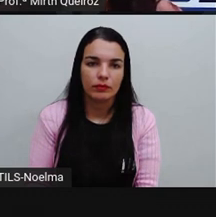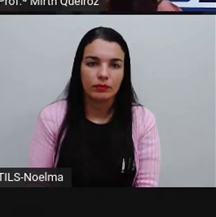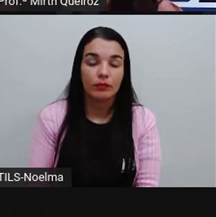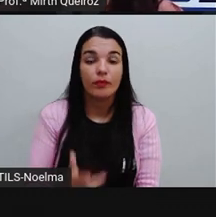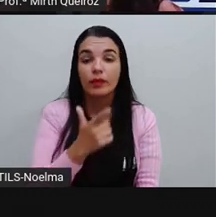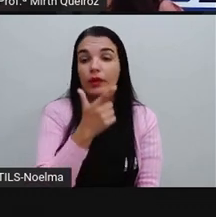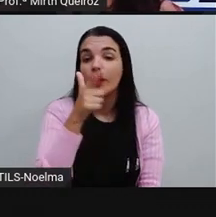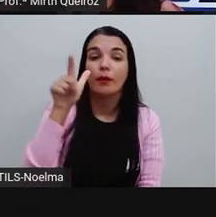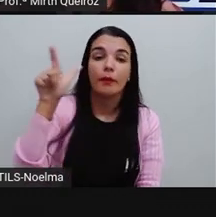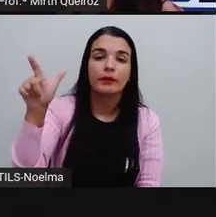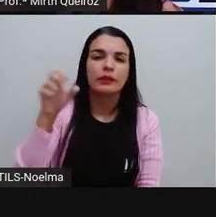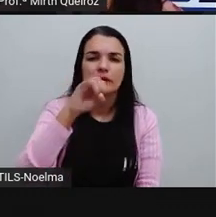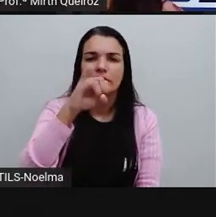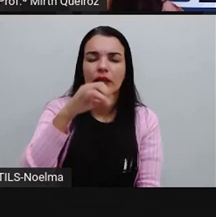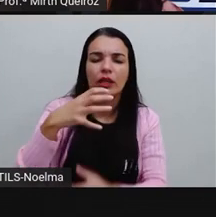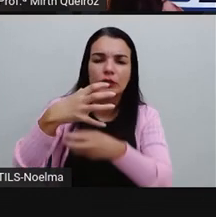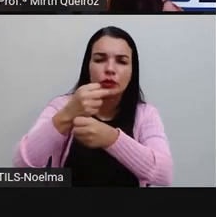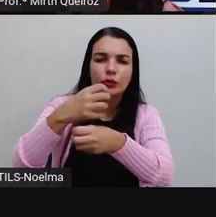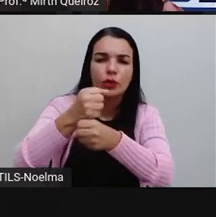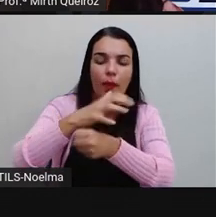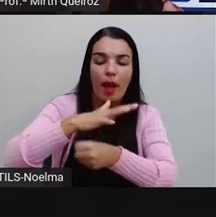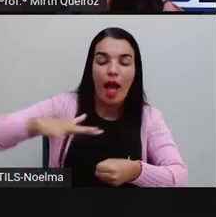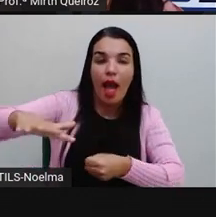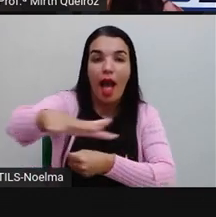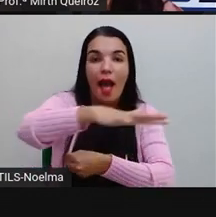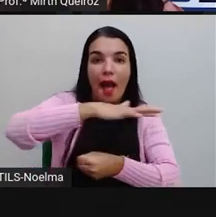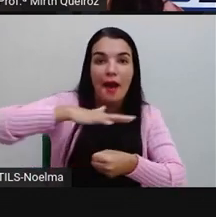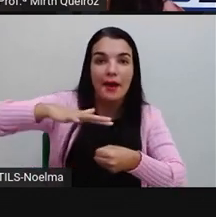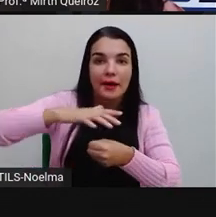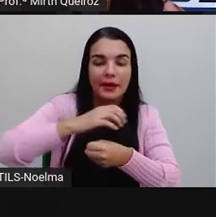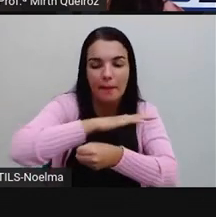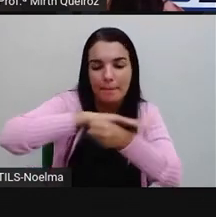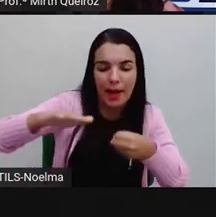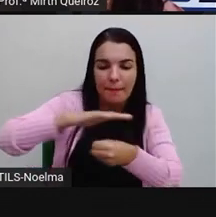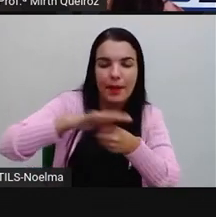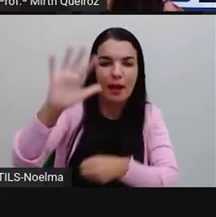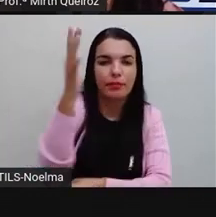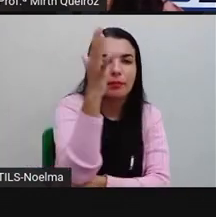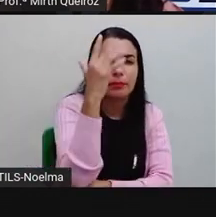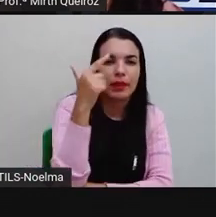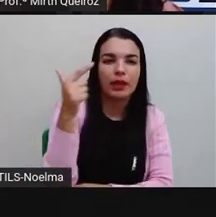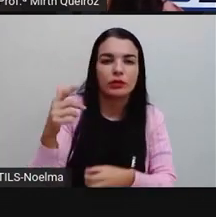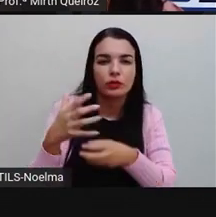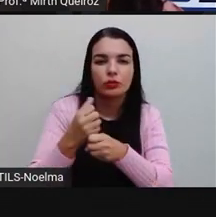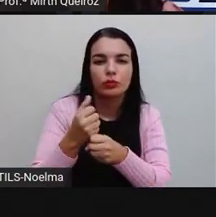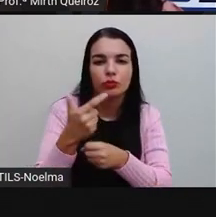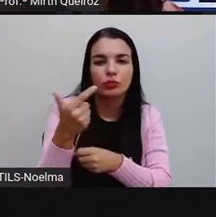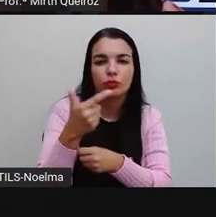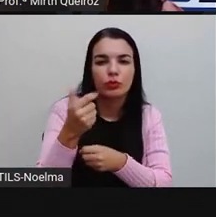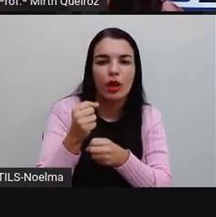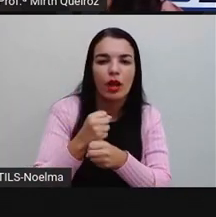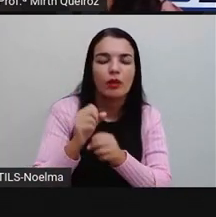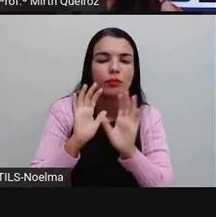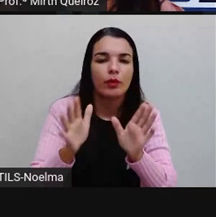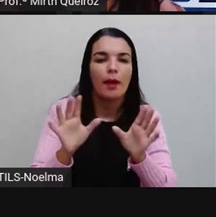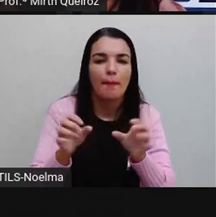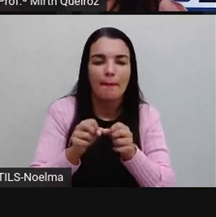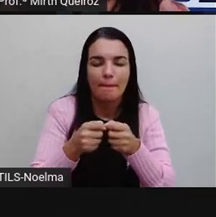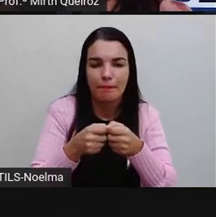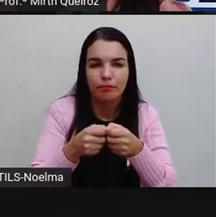Próximo, qual a soma das áreas desmatadas nos dois anos em que houveram maiores